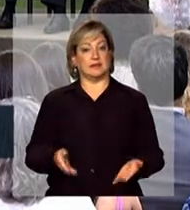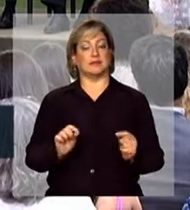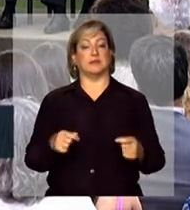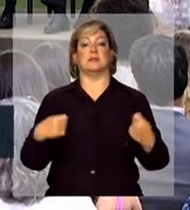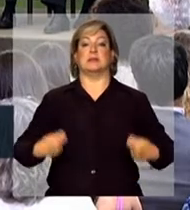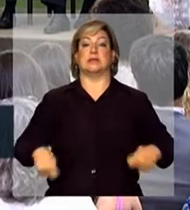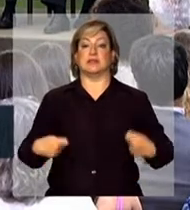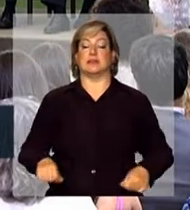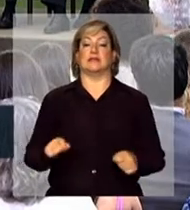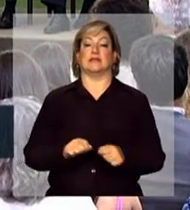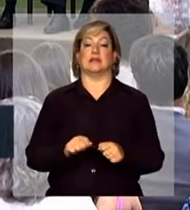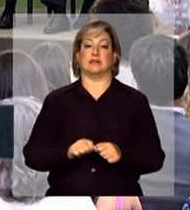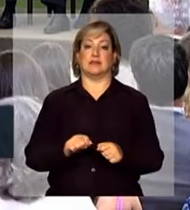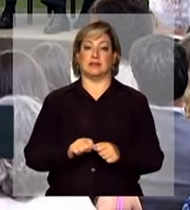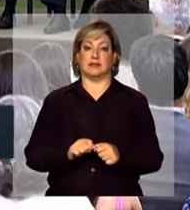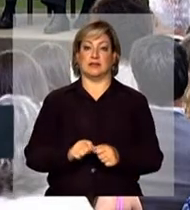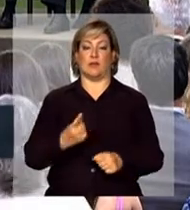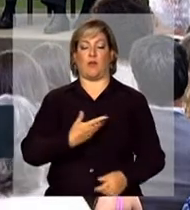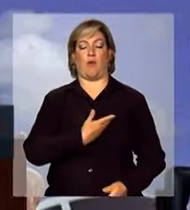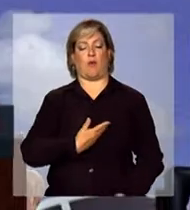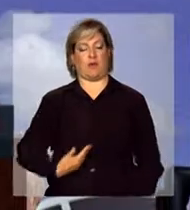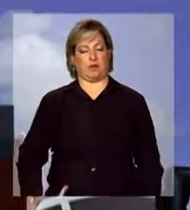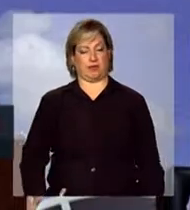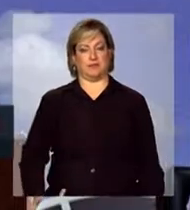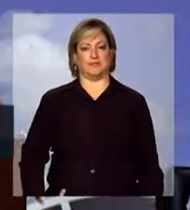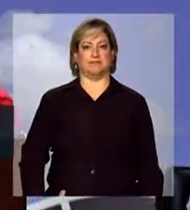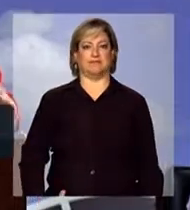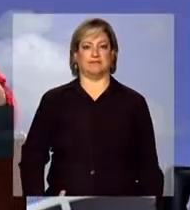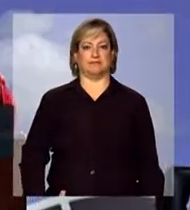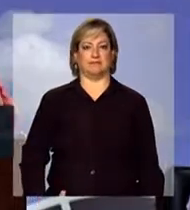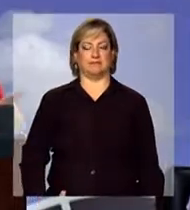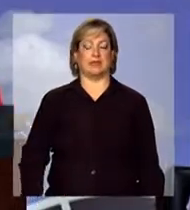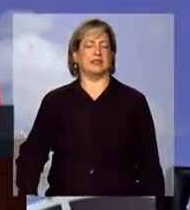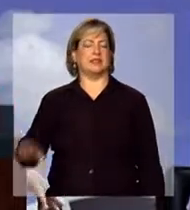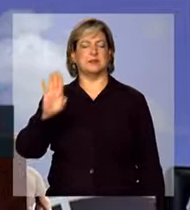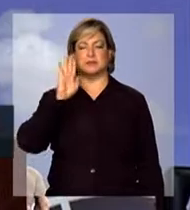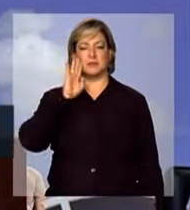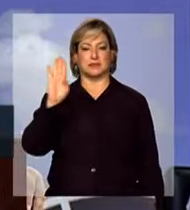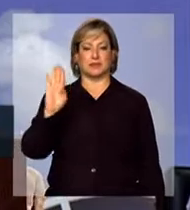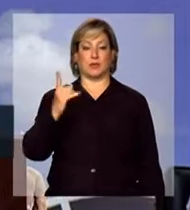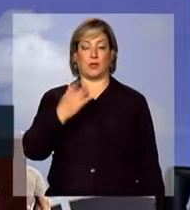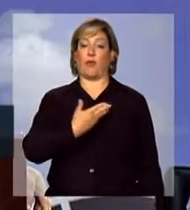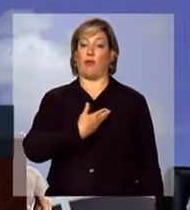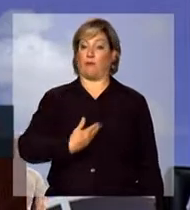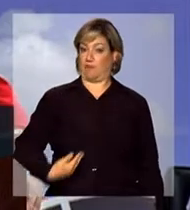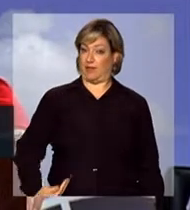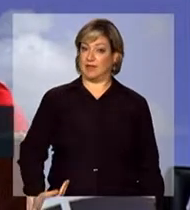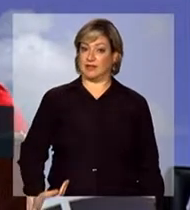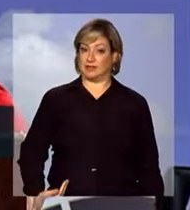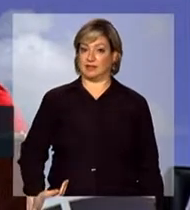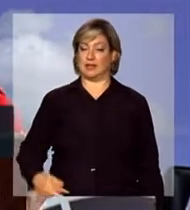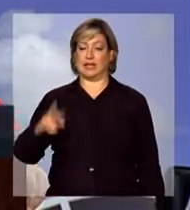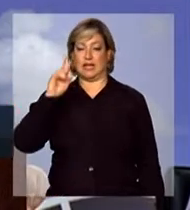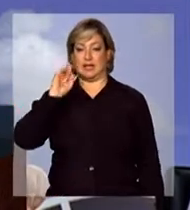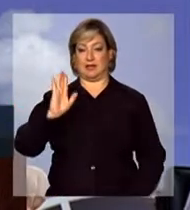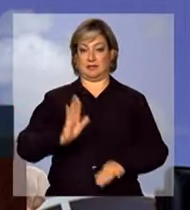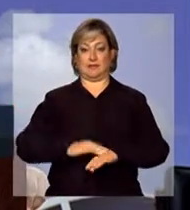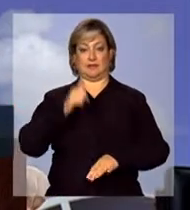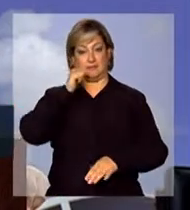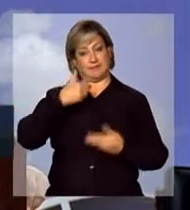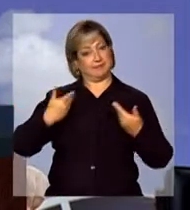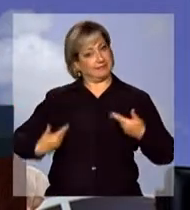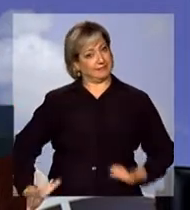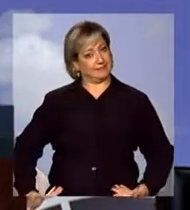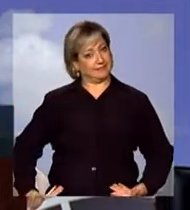deve fazer um governo, sobretudo um governo liderado por uma mulher,